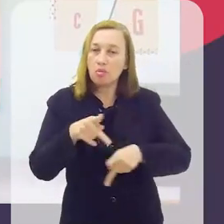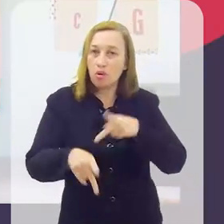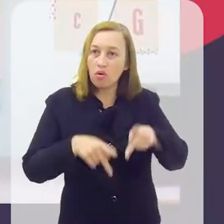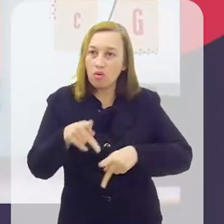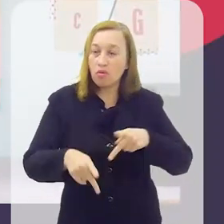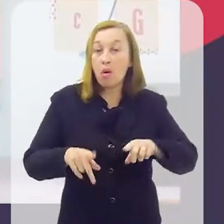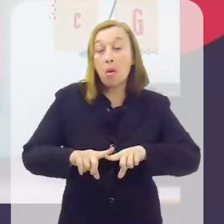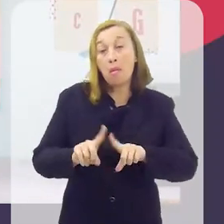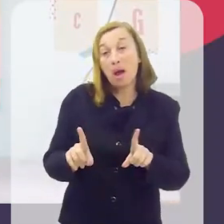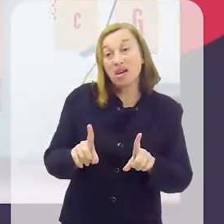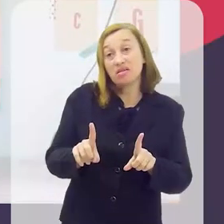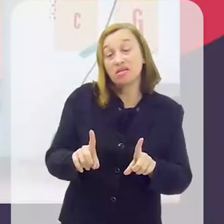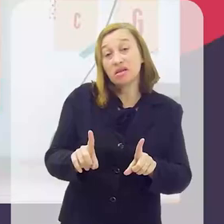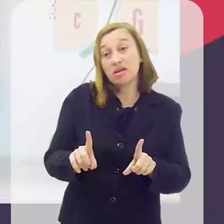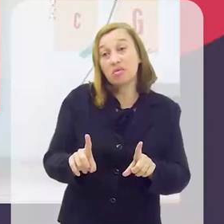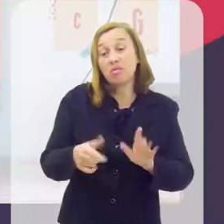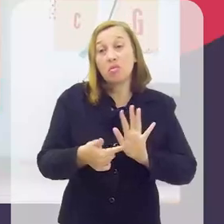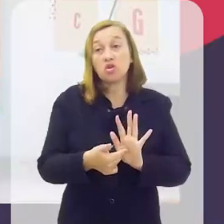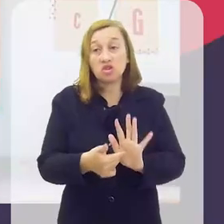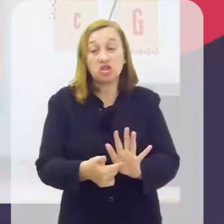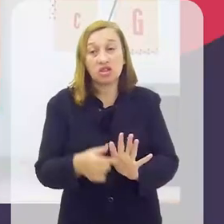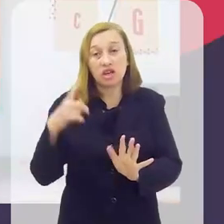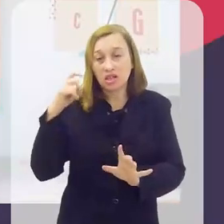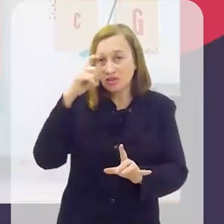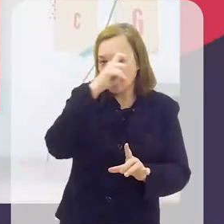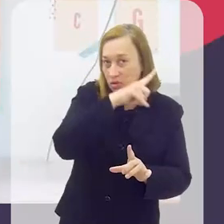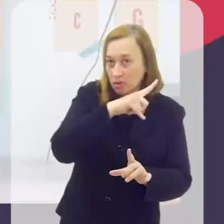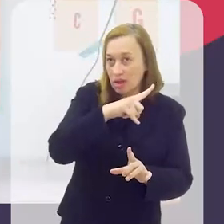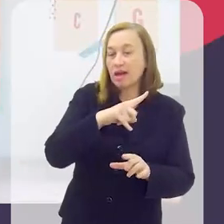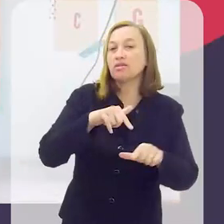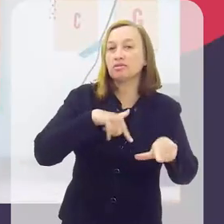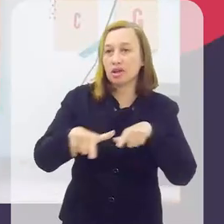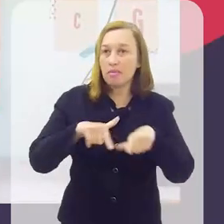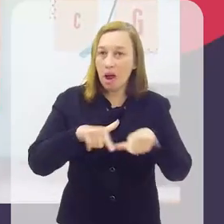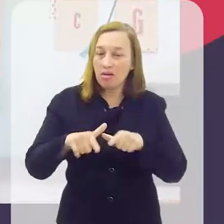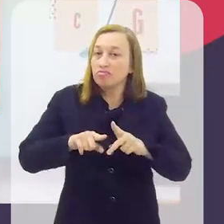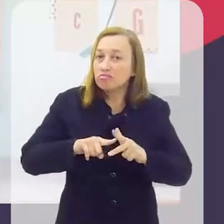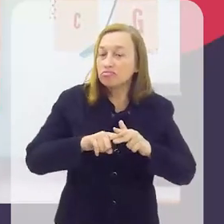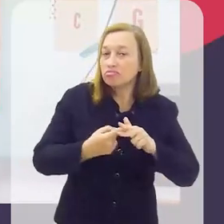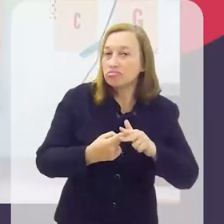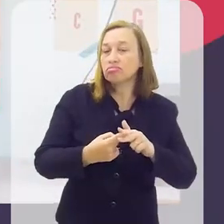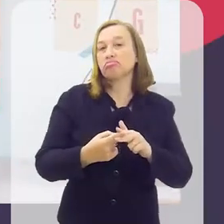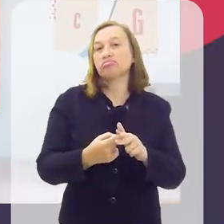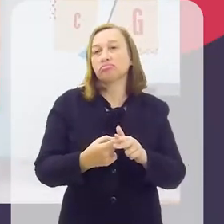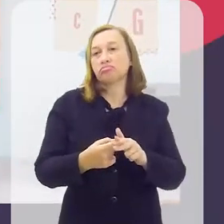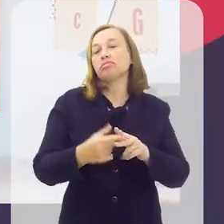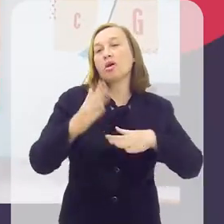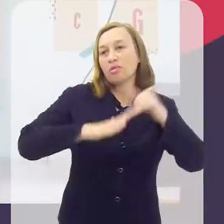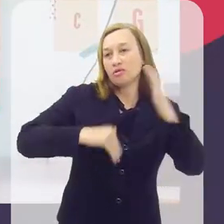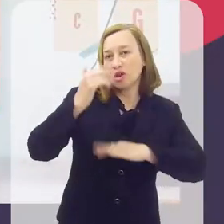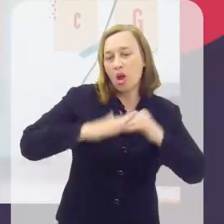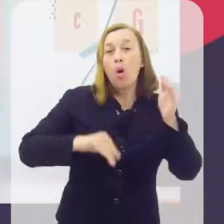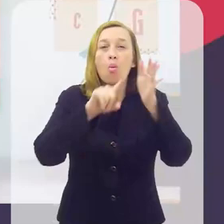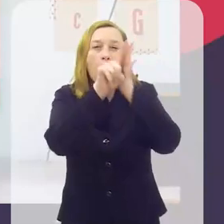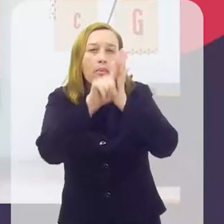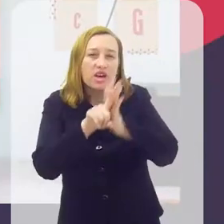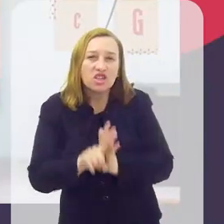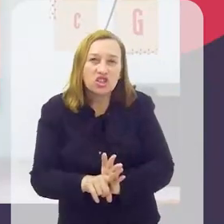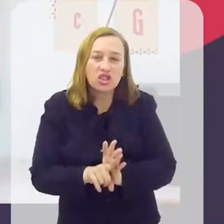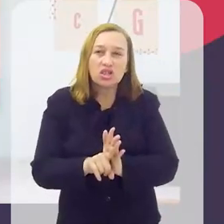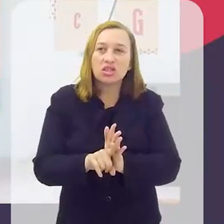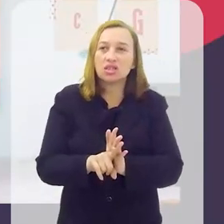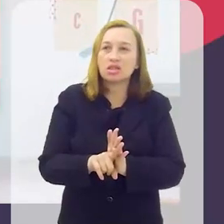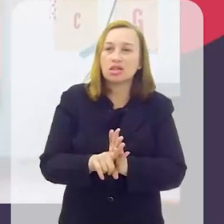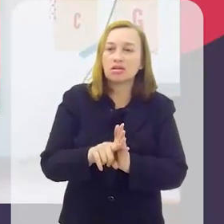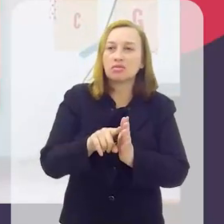condições de trabalho enfrentadas por eles e a regulamentação da profissão. Baseado nisso, uma pesquisa realizada